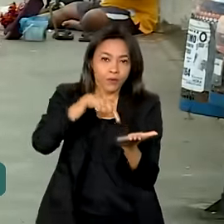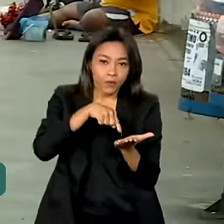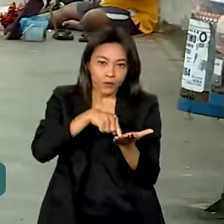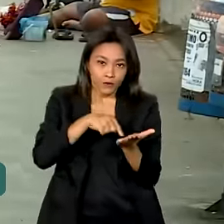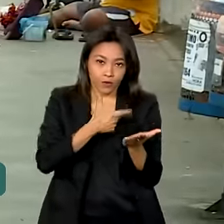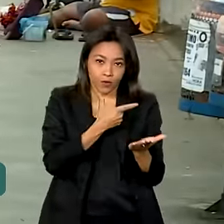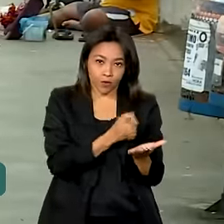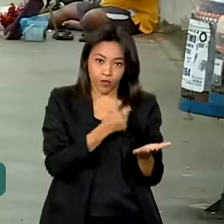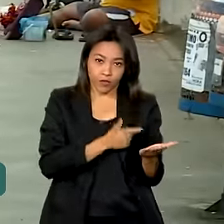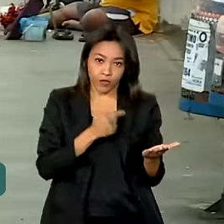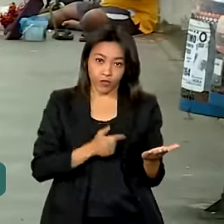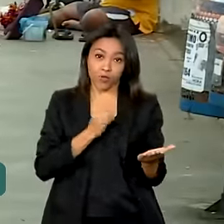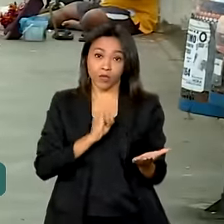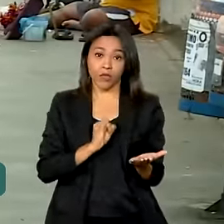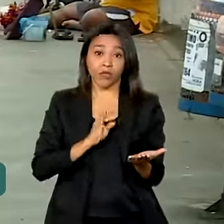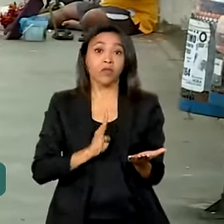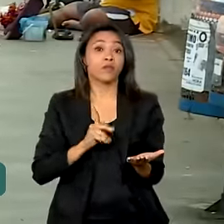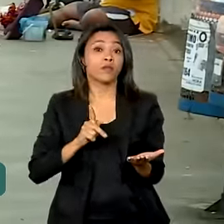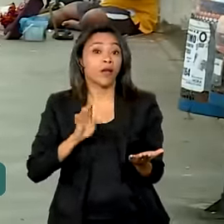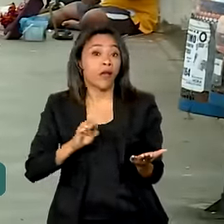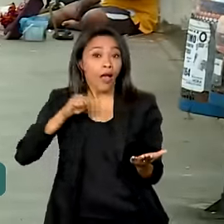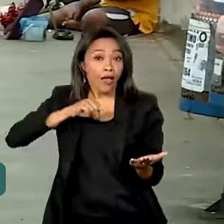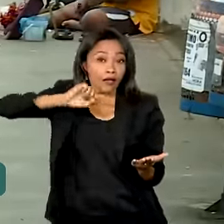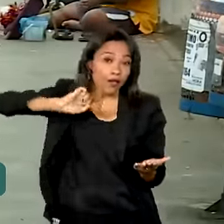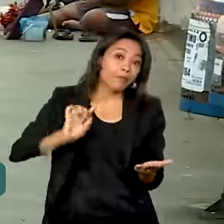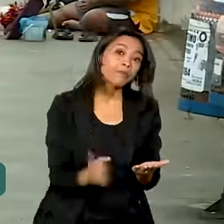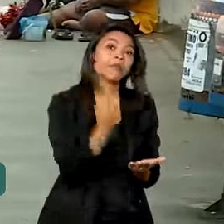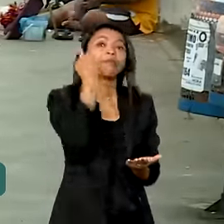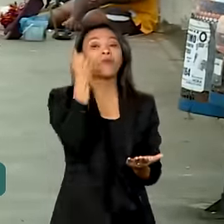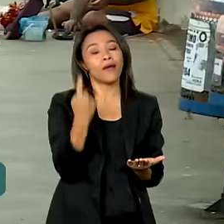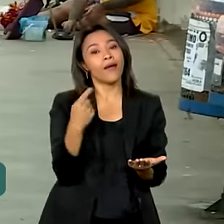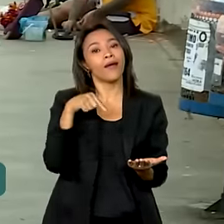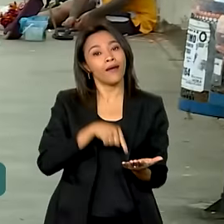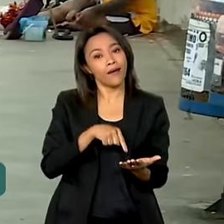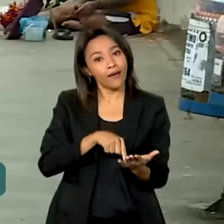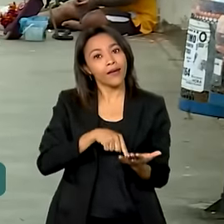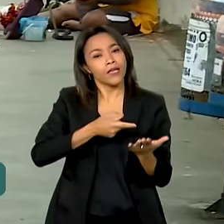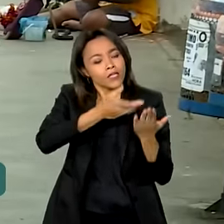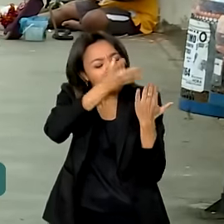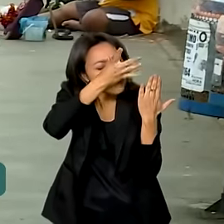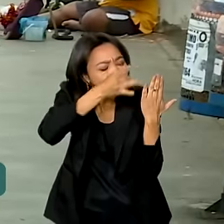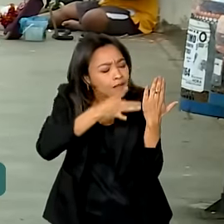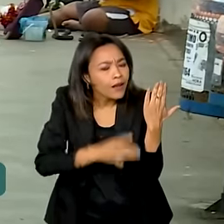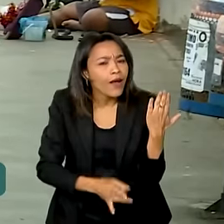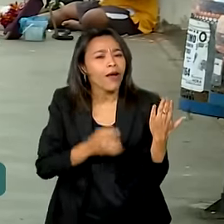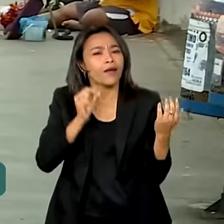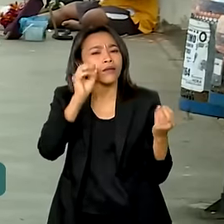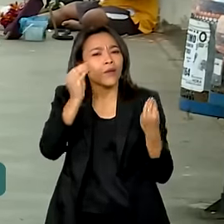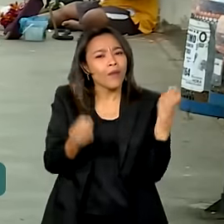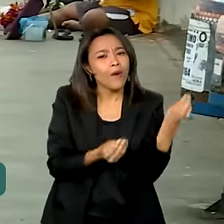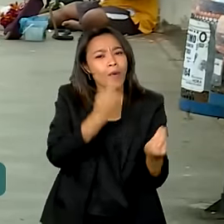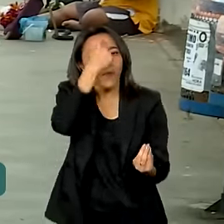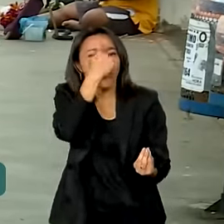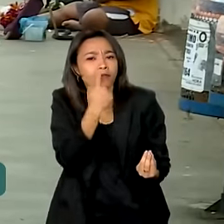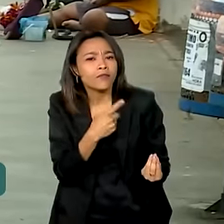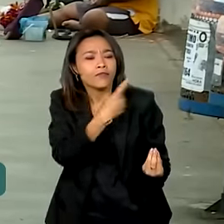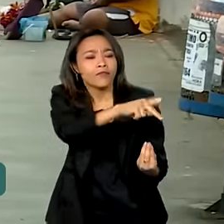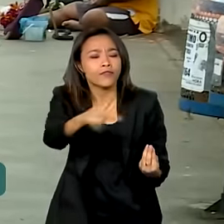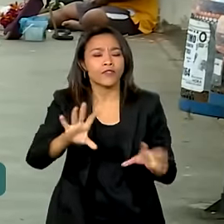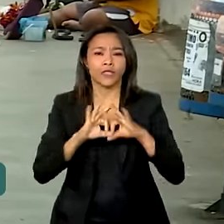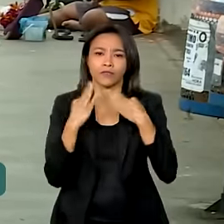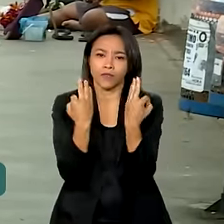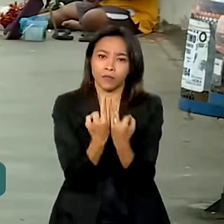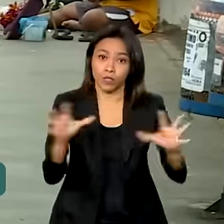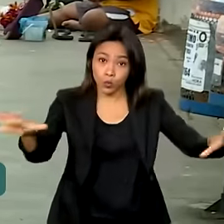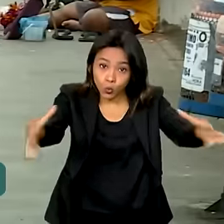2022 do IBGE. Essa é a primeira edição do Censo que tem detalhado aspectos específicos da população